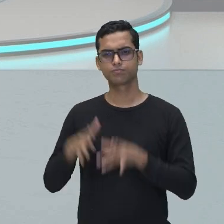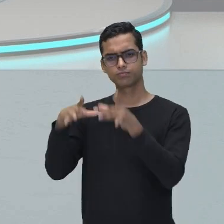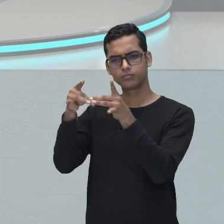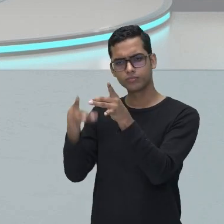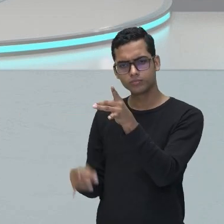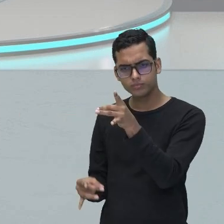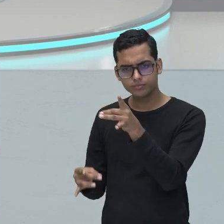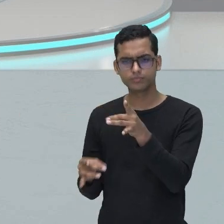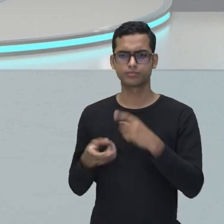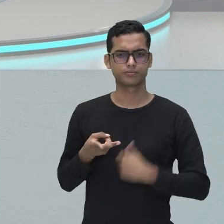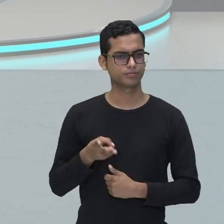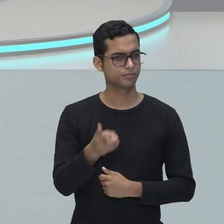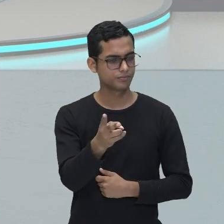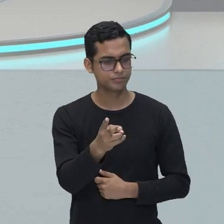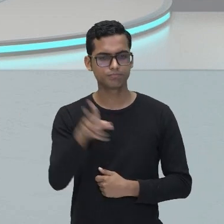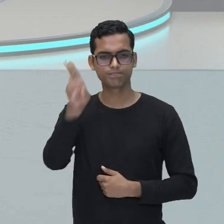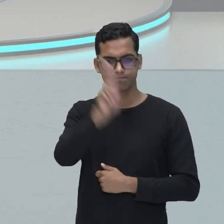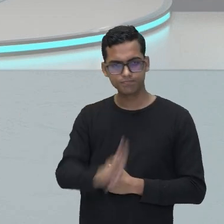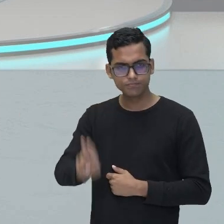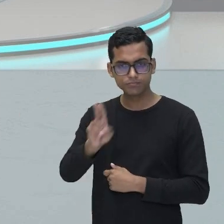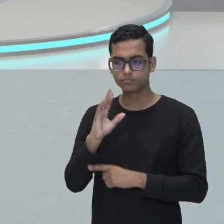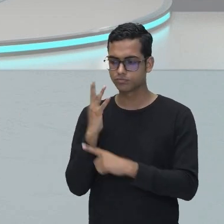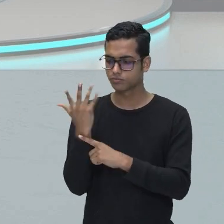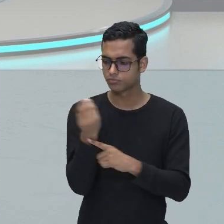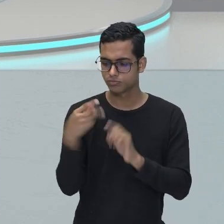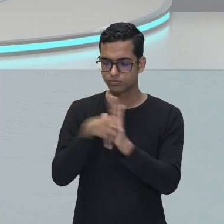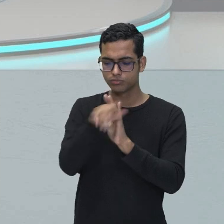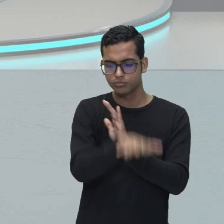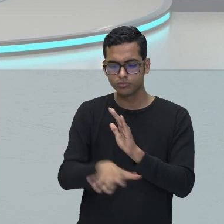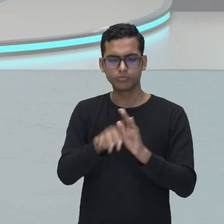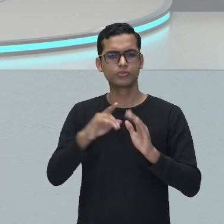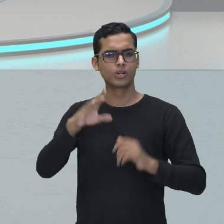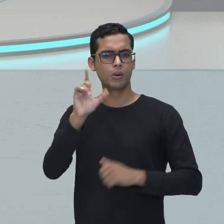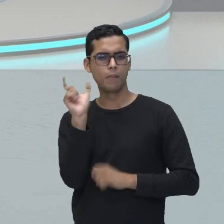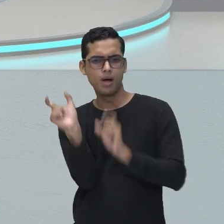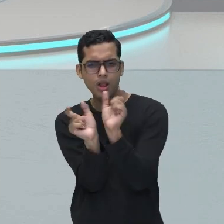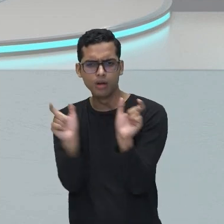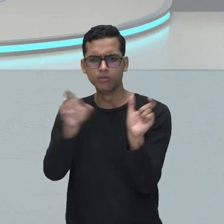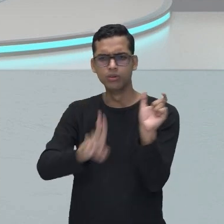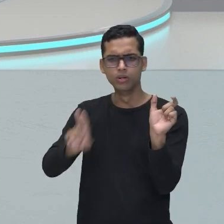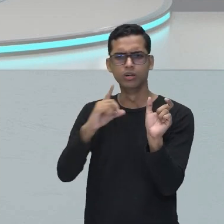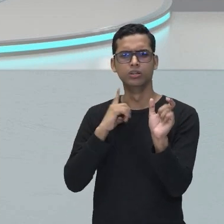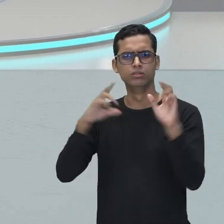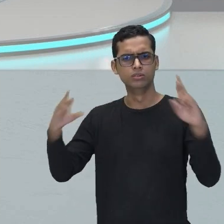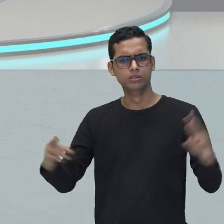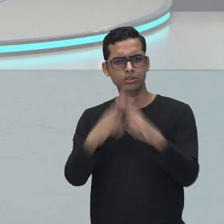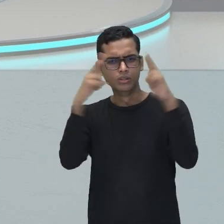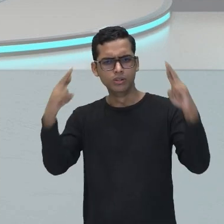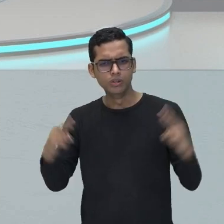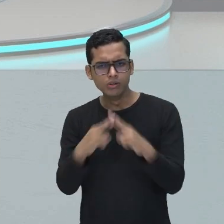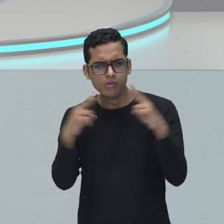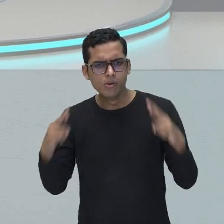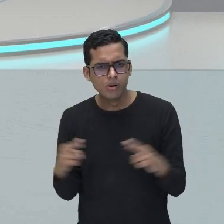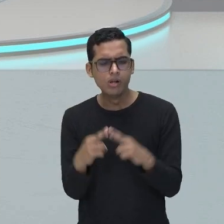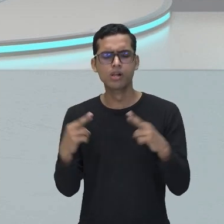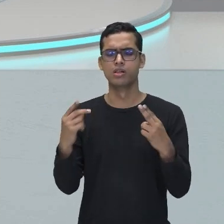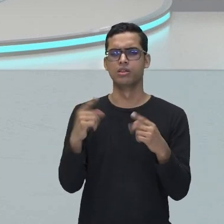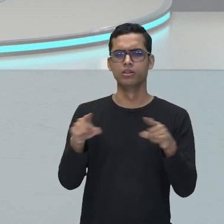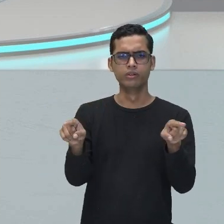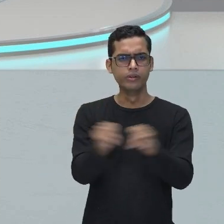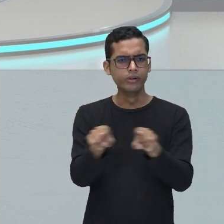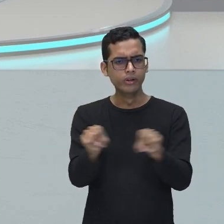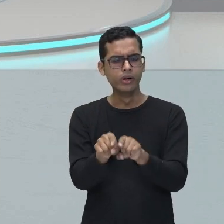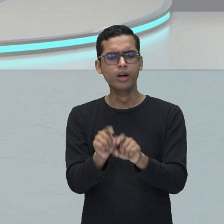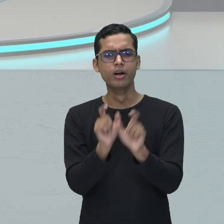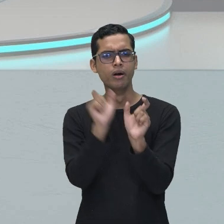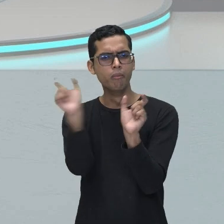nós trabalhamos a arte das palavras, nós vamos buscar rimas, nós vamos buscar trabalhar as